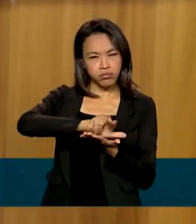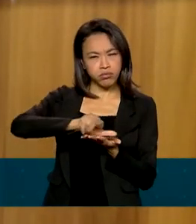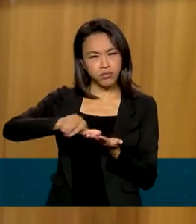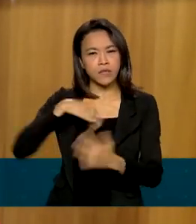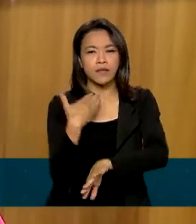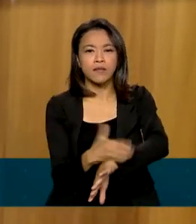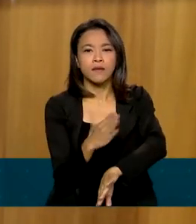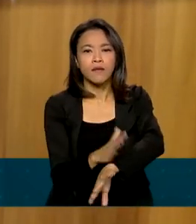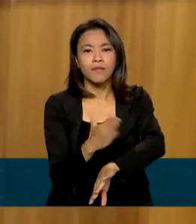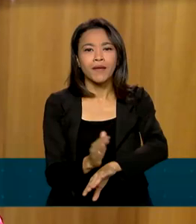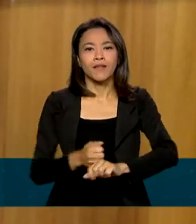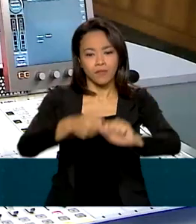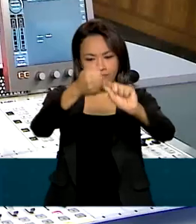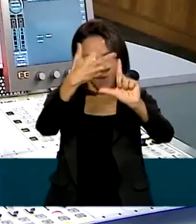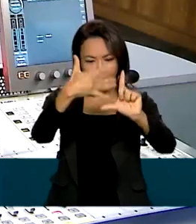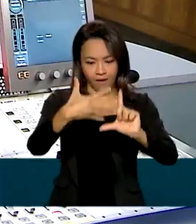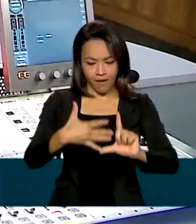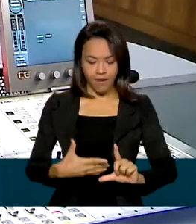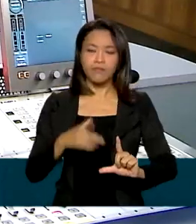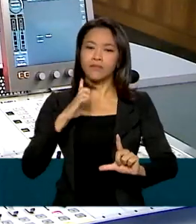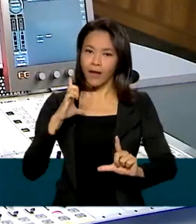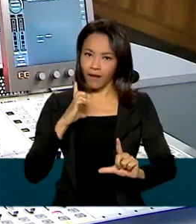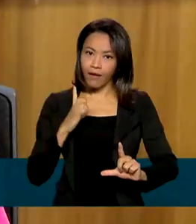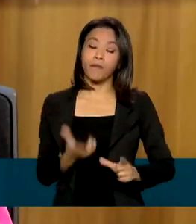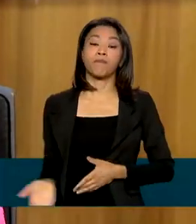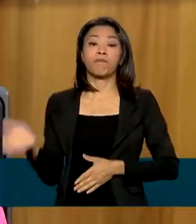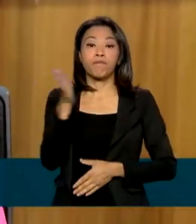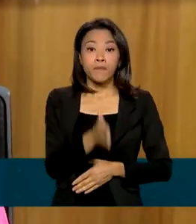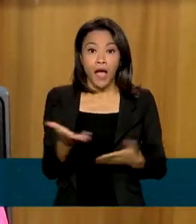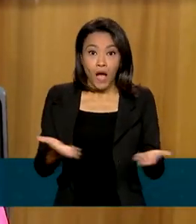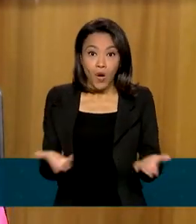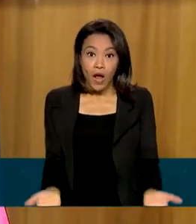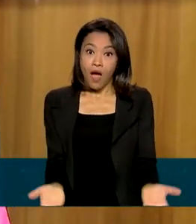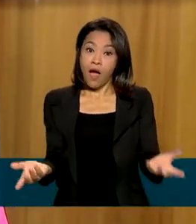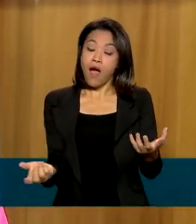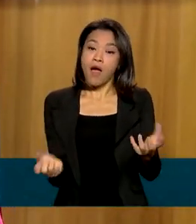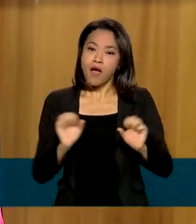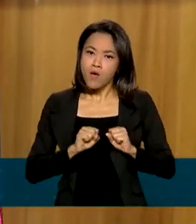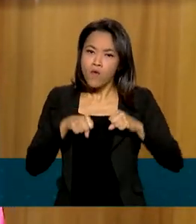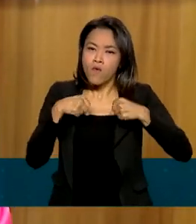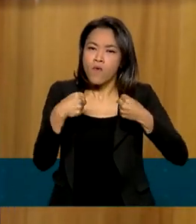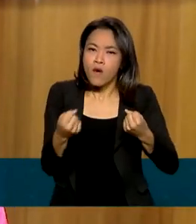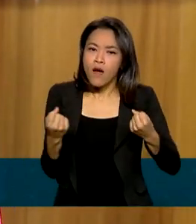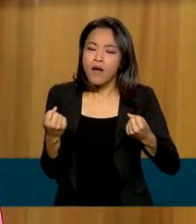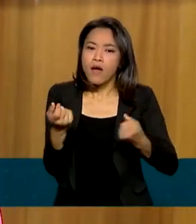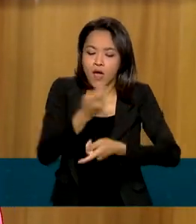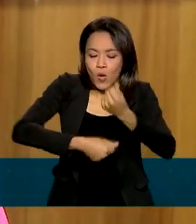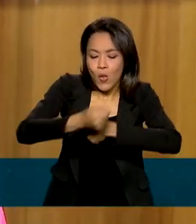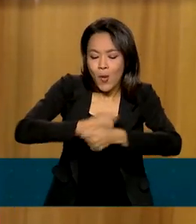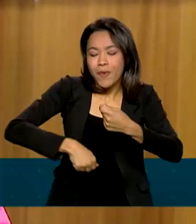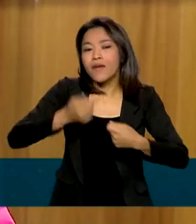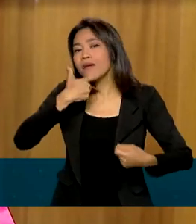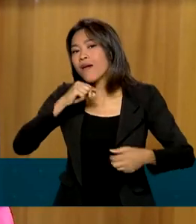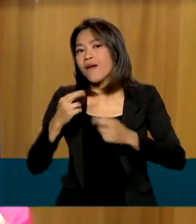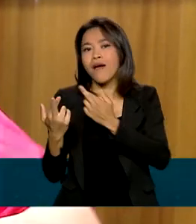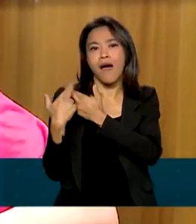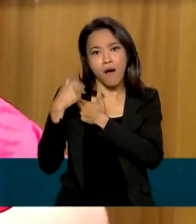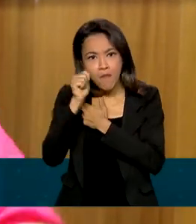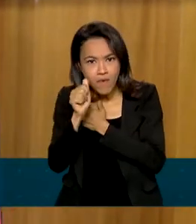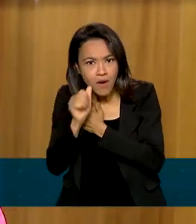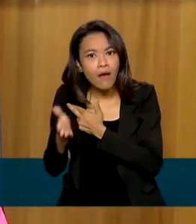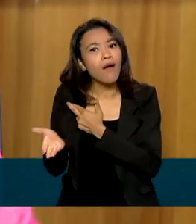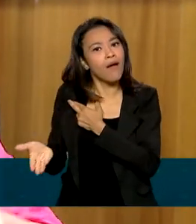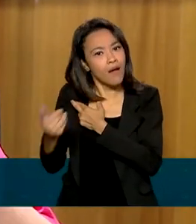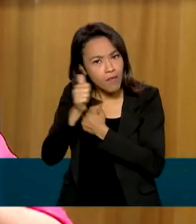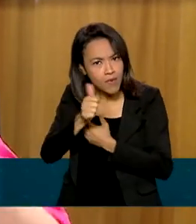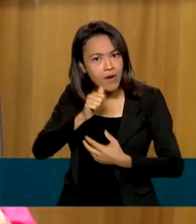plataforma, no nosso ministério. A retomada econômica nesse pós-pandemia vai passar pela mão da mulher. E a mulher brasileira,